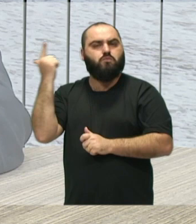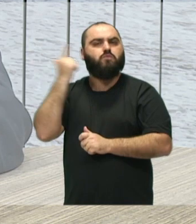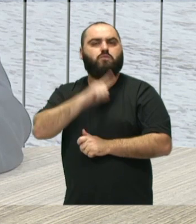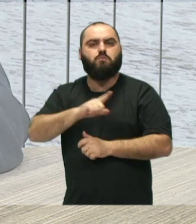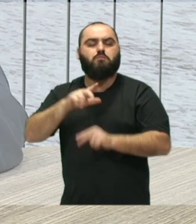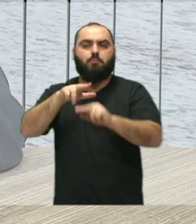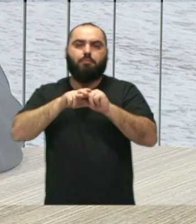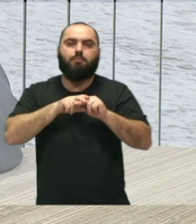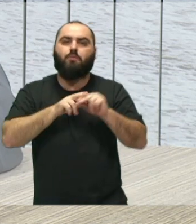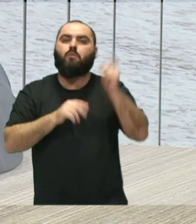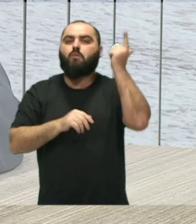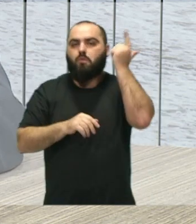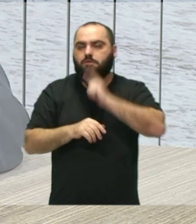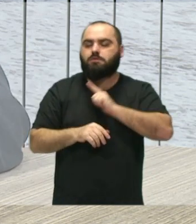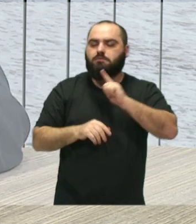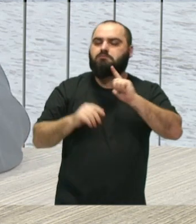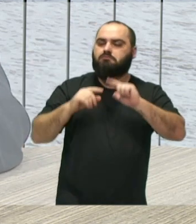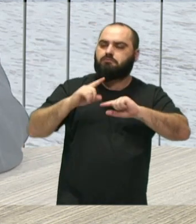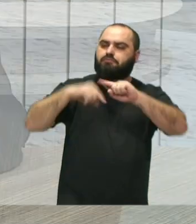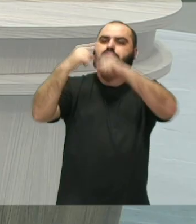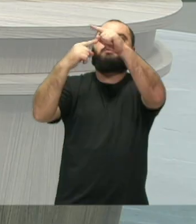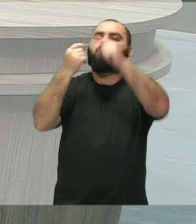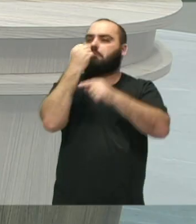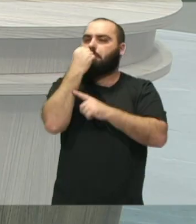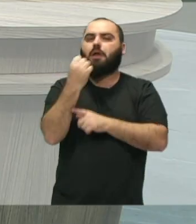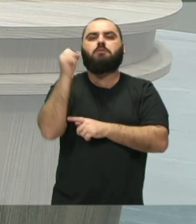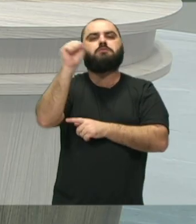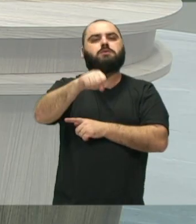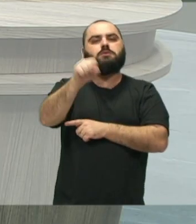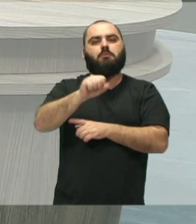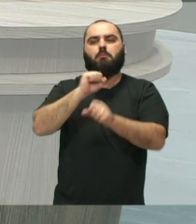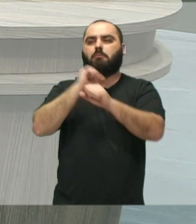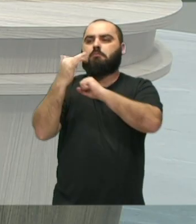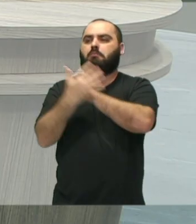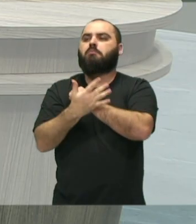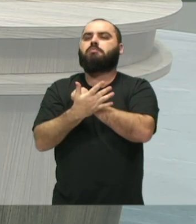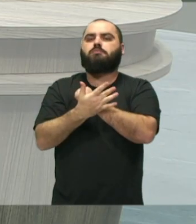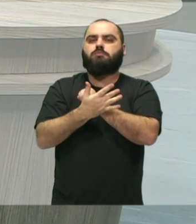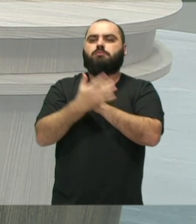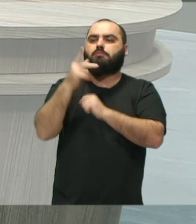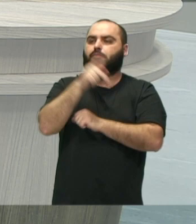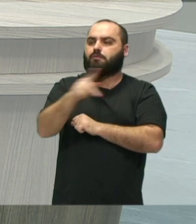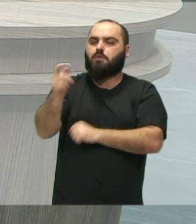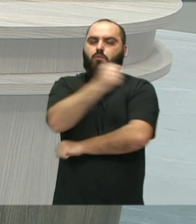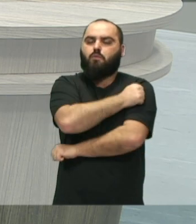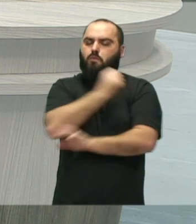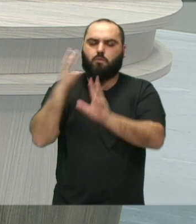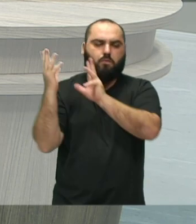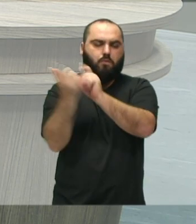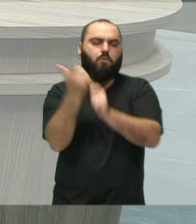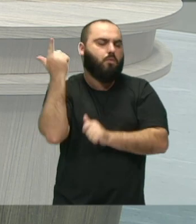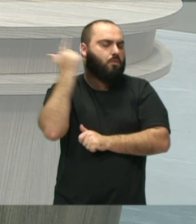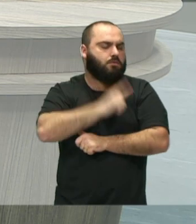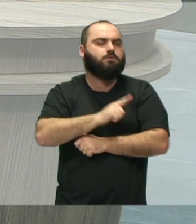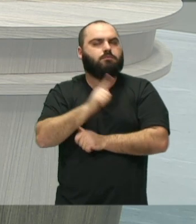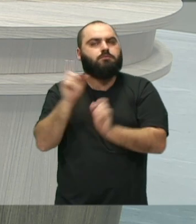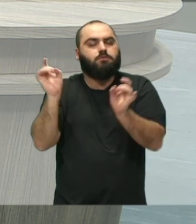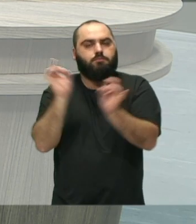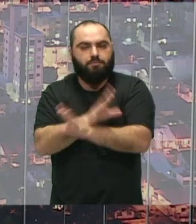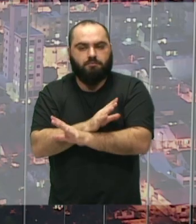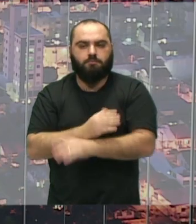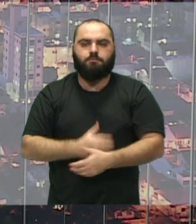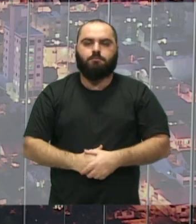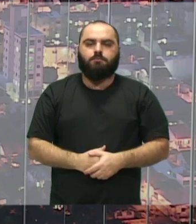conseguimos superar bem a questão da pandemia com os professores e com os nossos alunos. Eliezer, hoje qual a